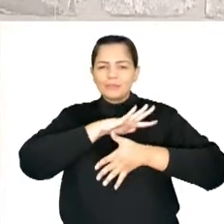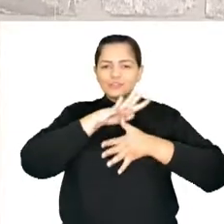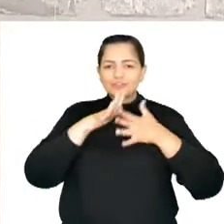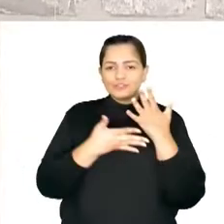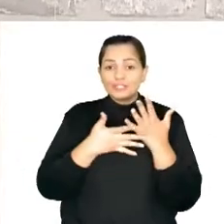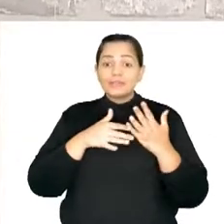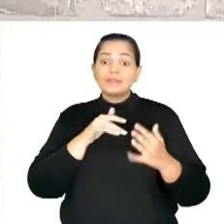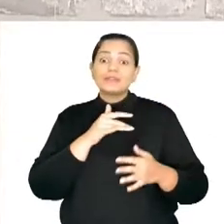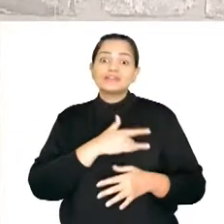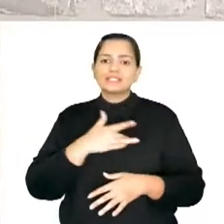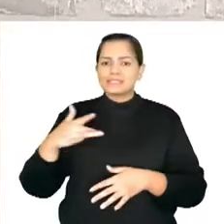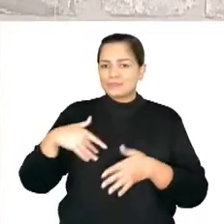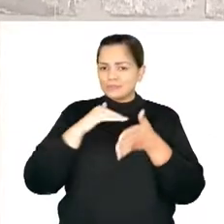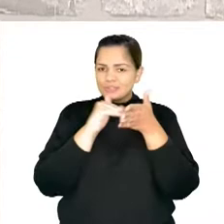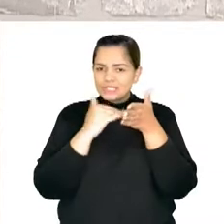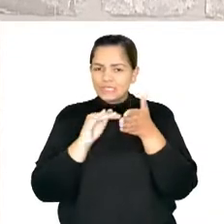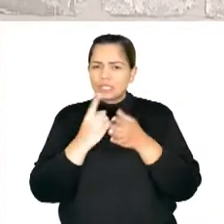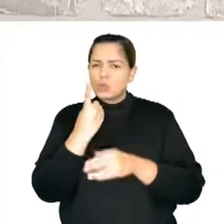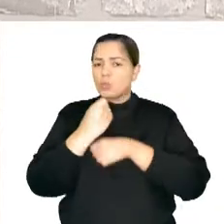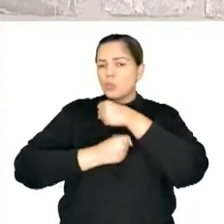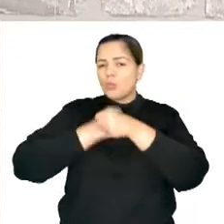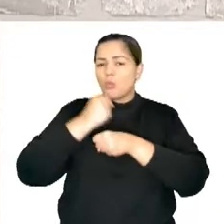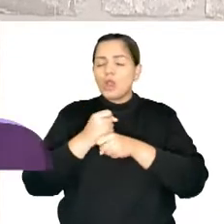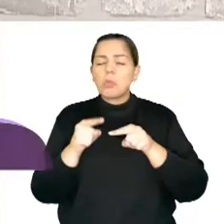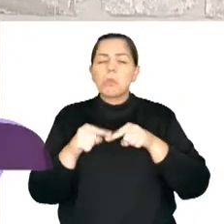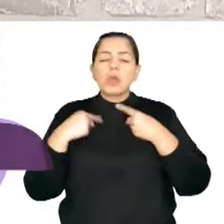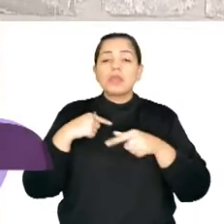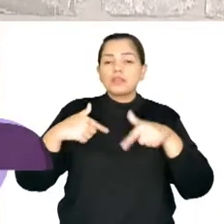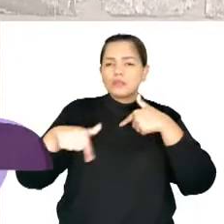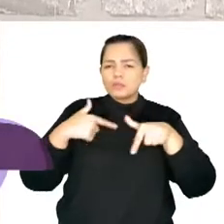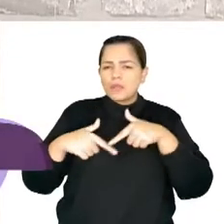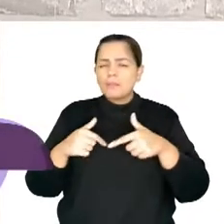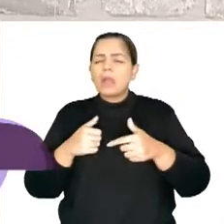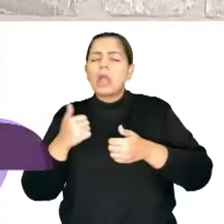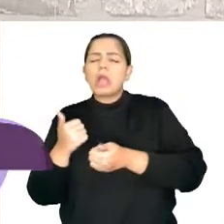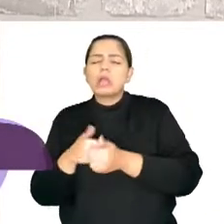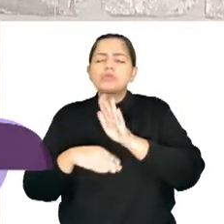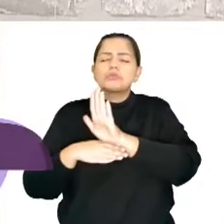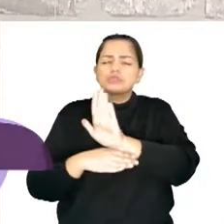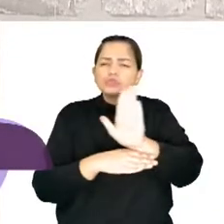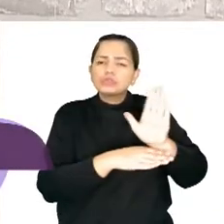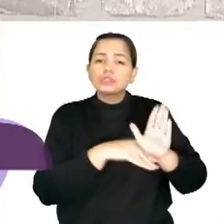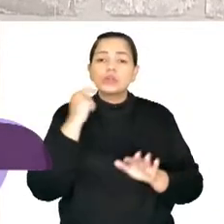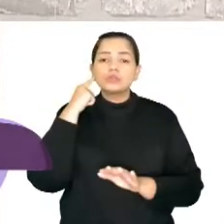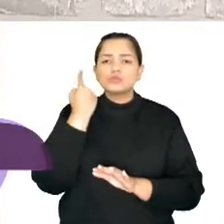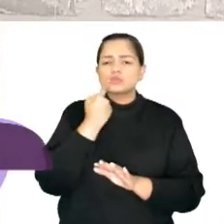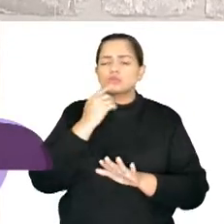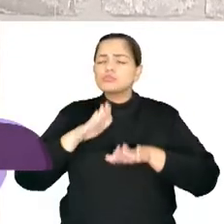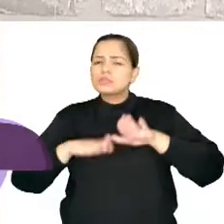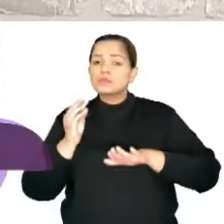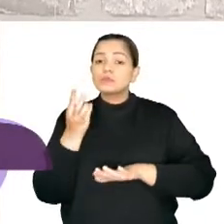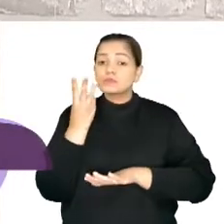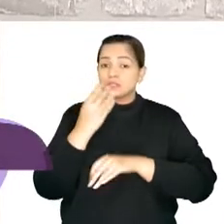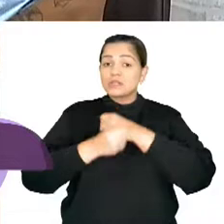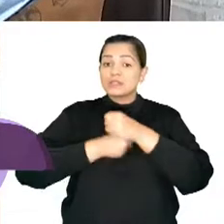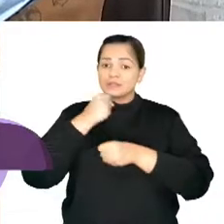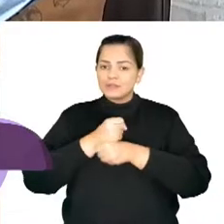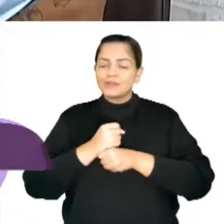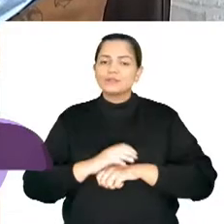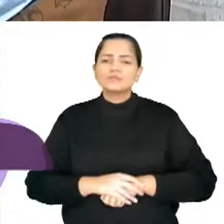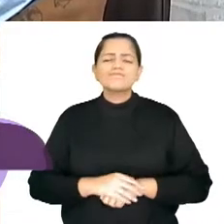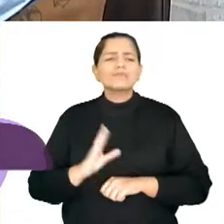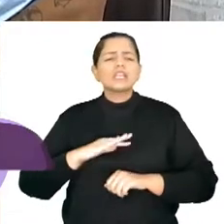Secretaria de Saúde faz um ano, mas que eu atuo já de acompanhamento com surdos há mais ou menos uns três.